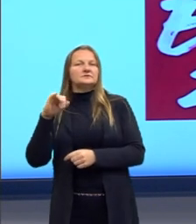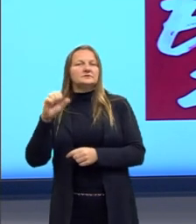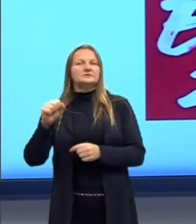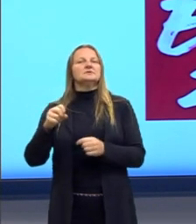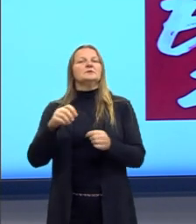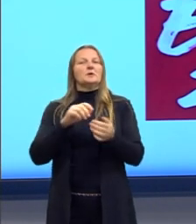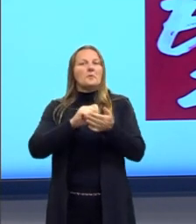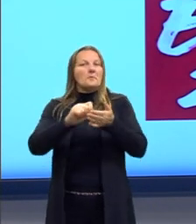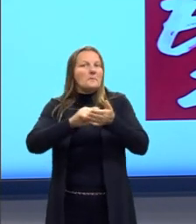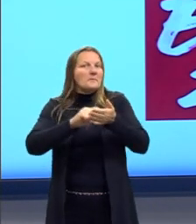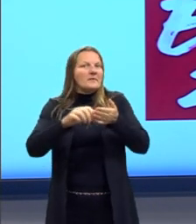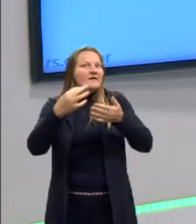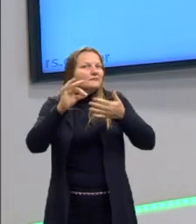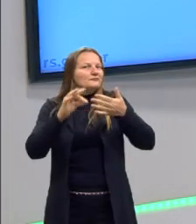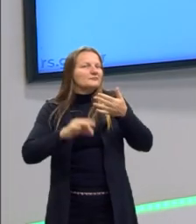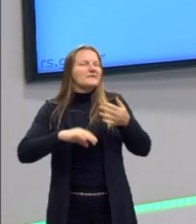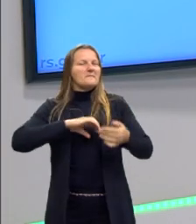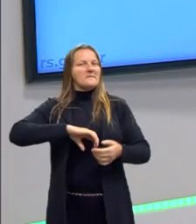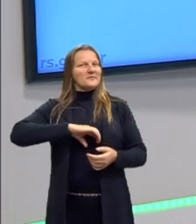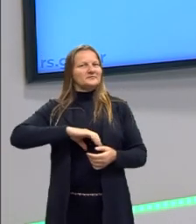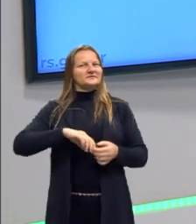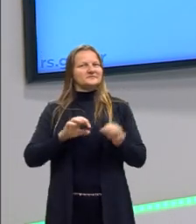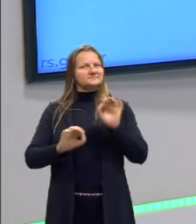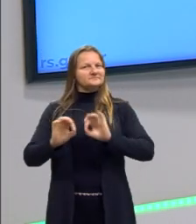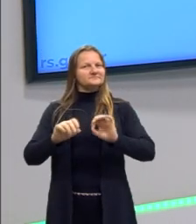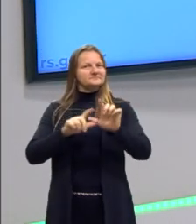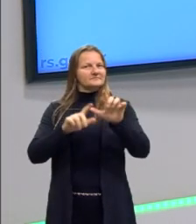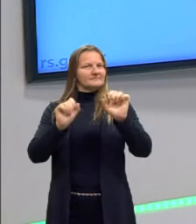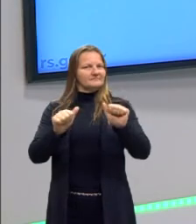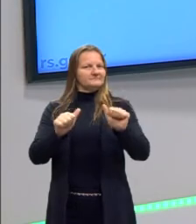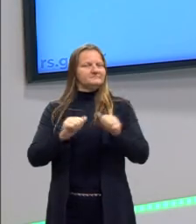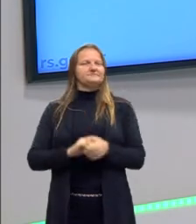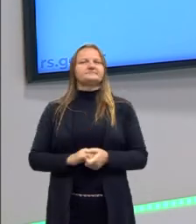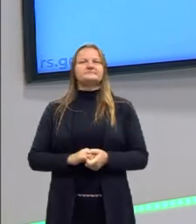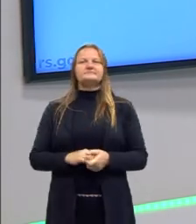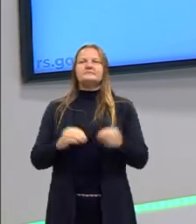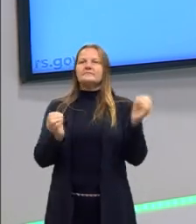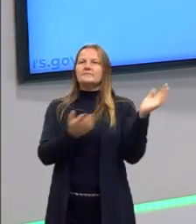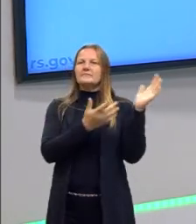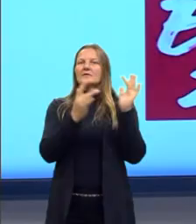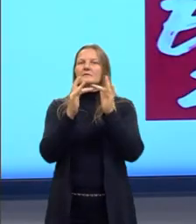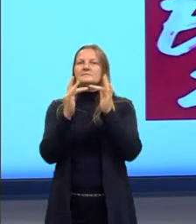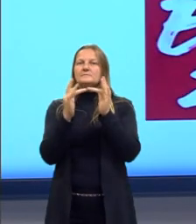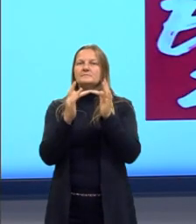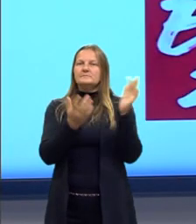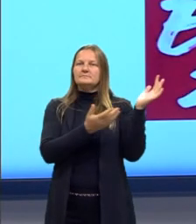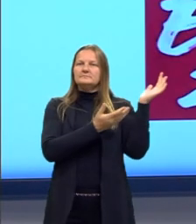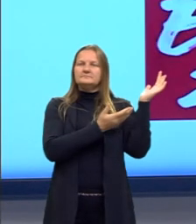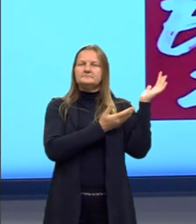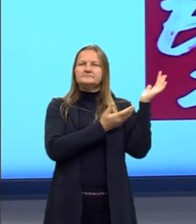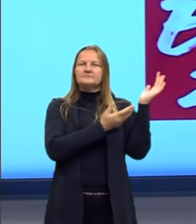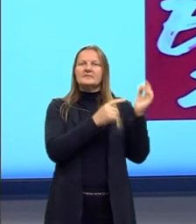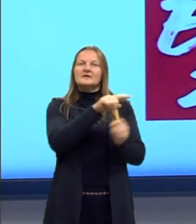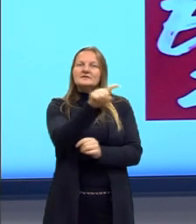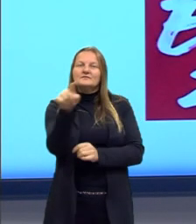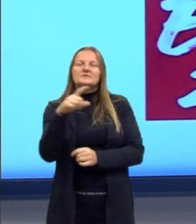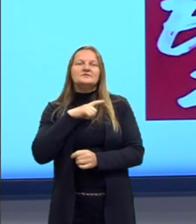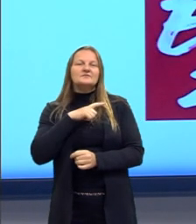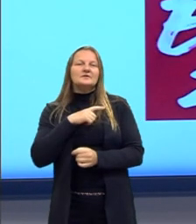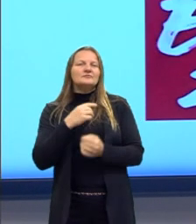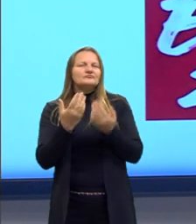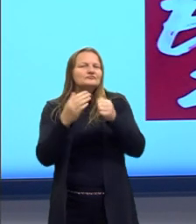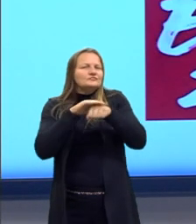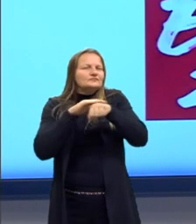que faz as nossas correções ortográficas, certo? E aqui eu deixo o contato, se alguém aí tiver afim de